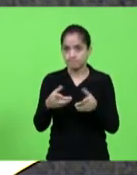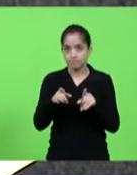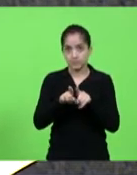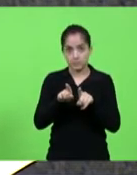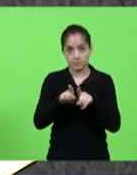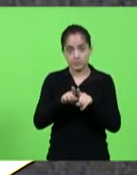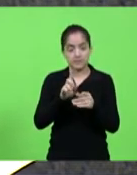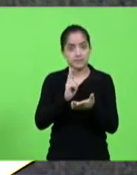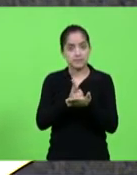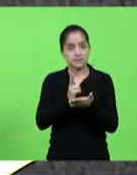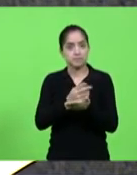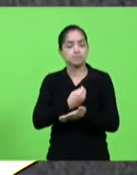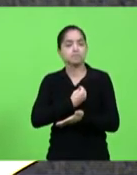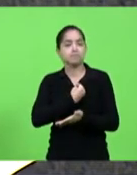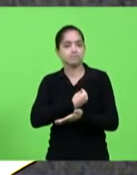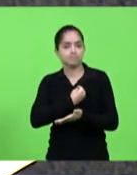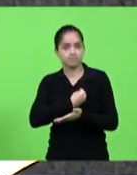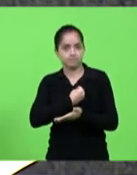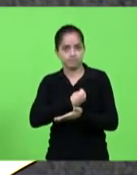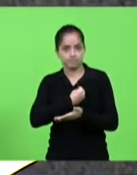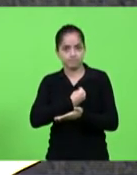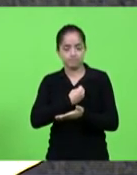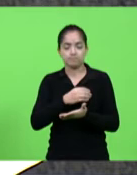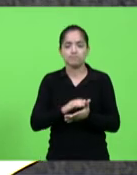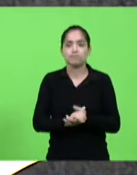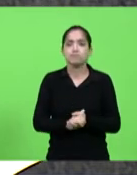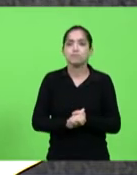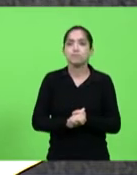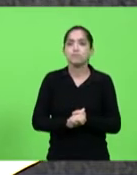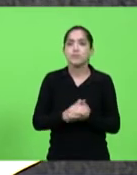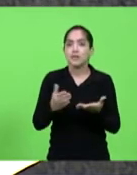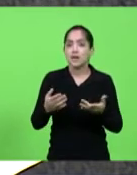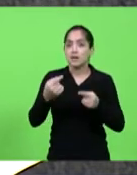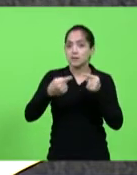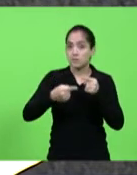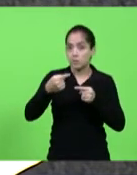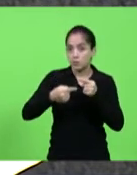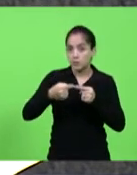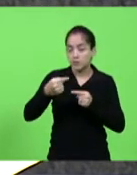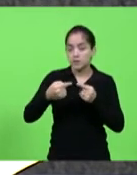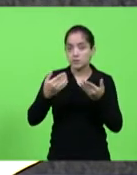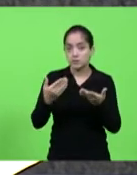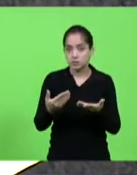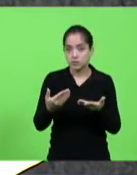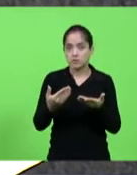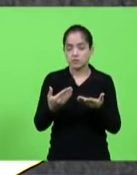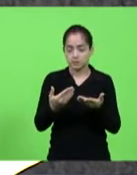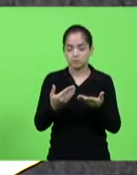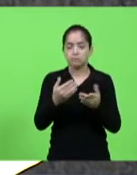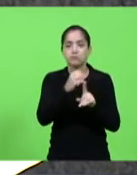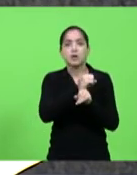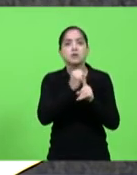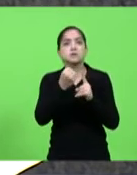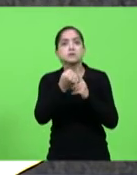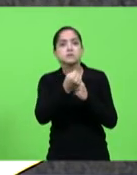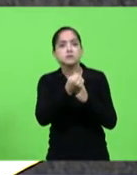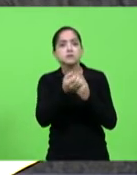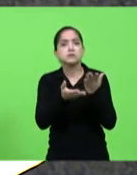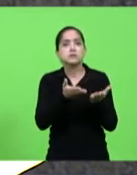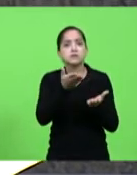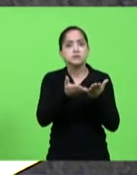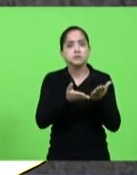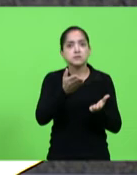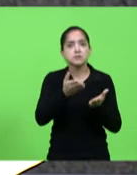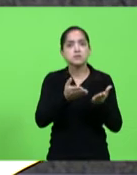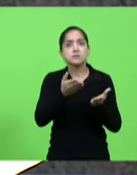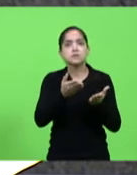sempre presente na defesa dos SUAS. Na política, ressaltamos que a assistência social não pode se confundir com o